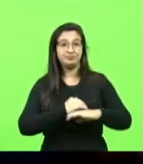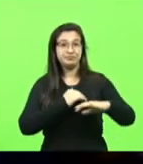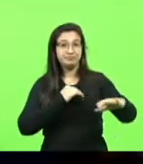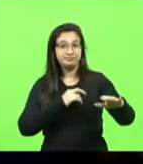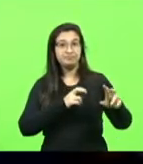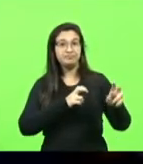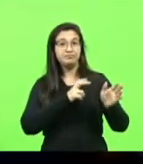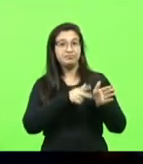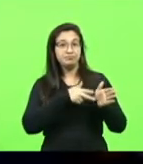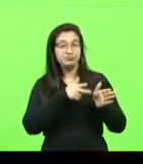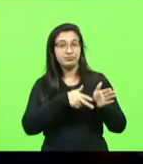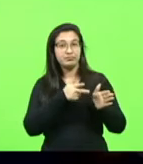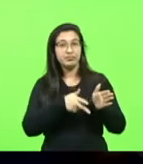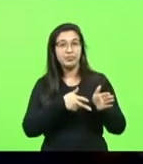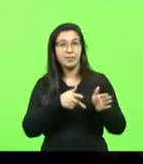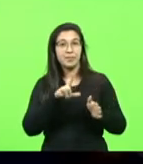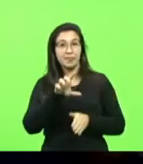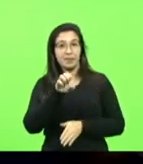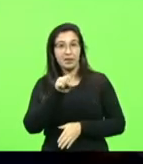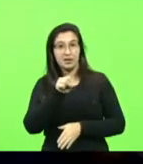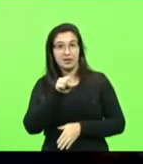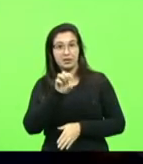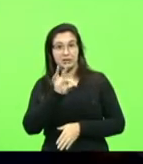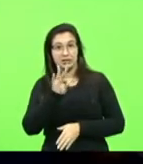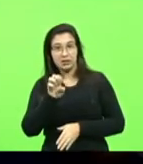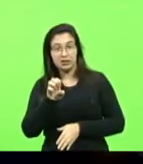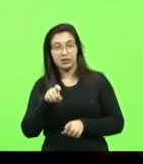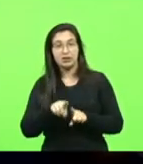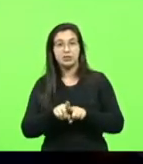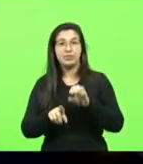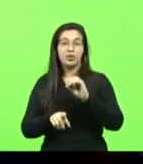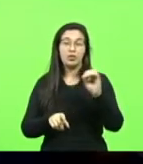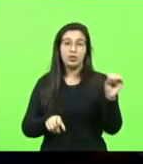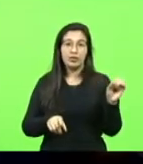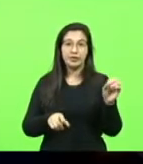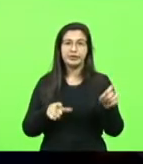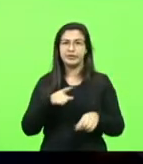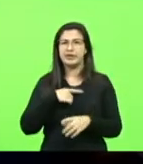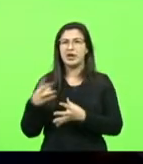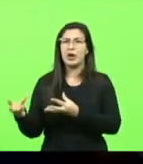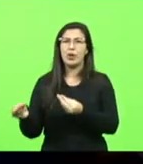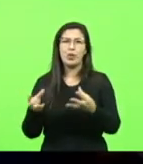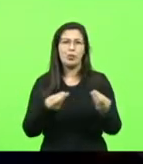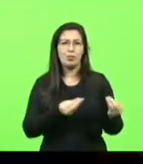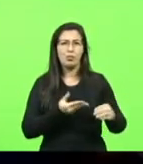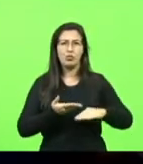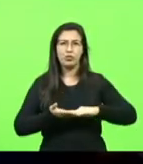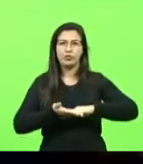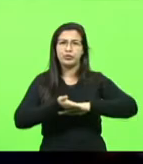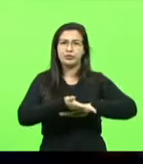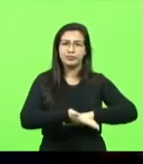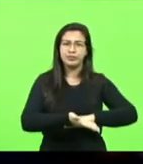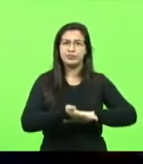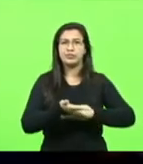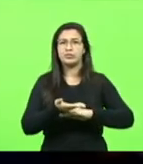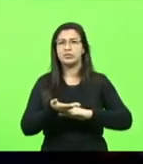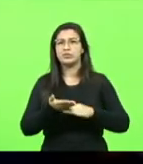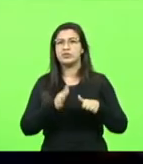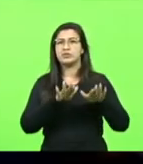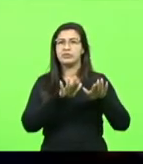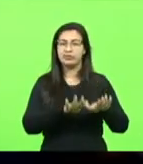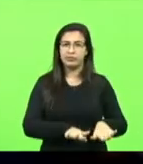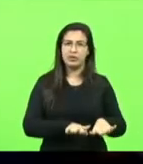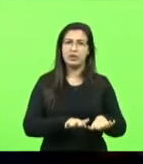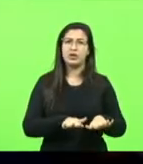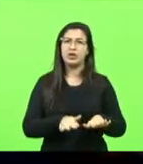que, né, Santa Catarina com um complexo portuário, vários portos aí, alguns se estabelecendo, dando